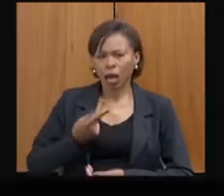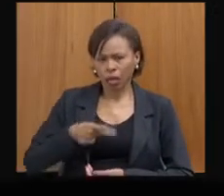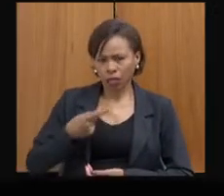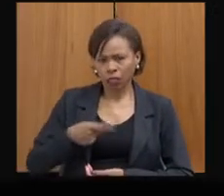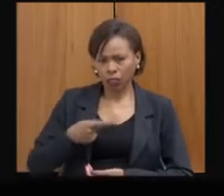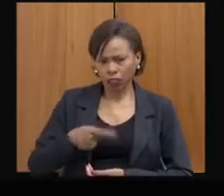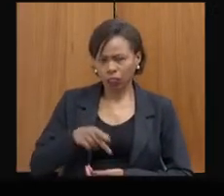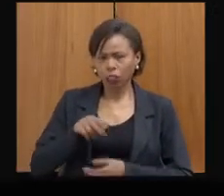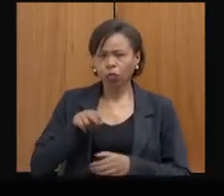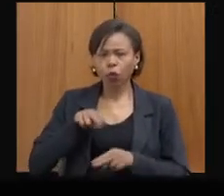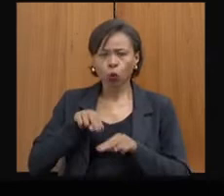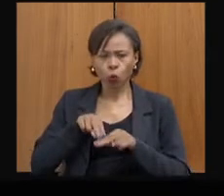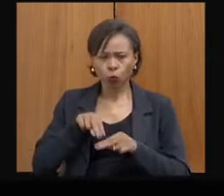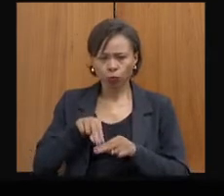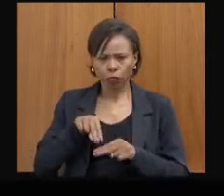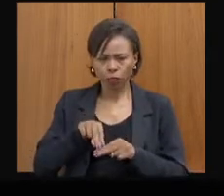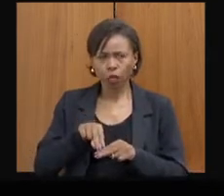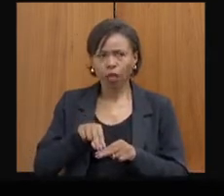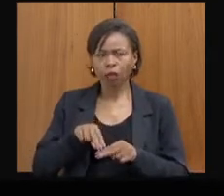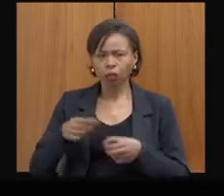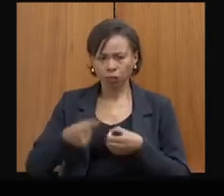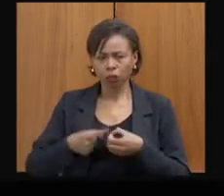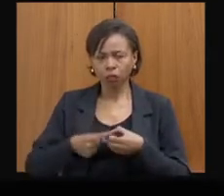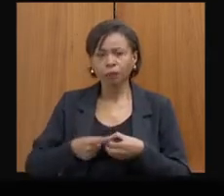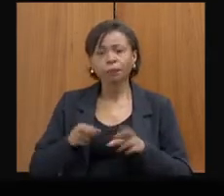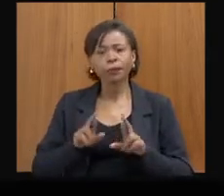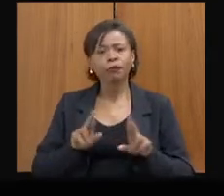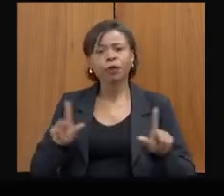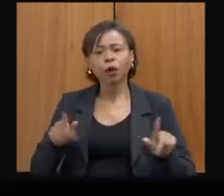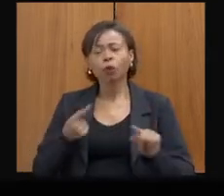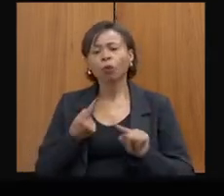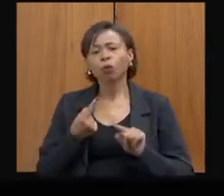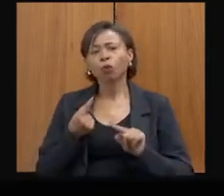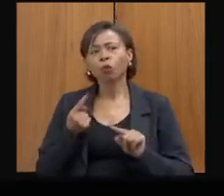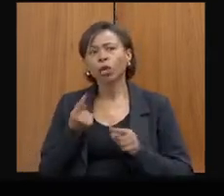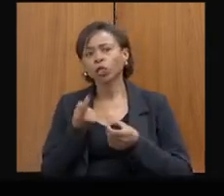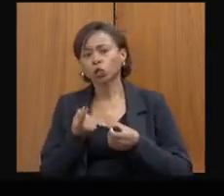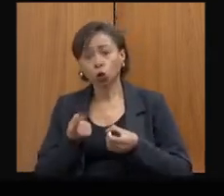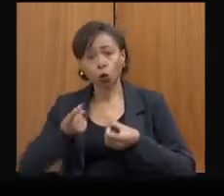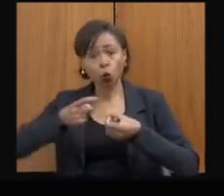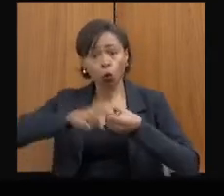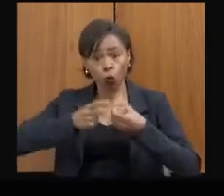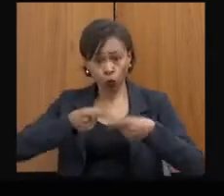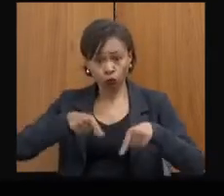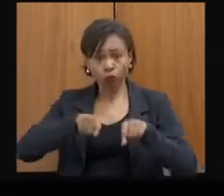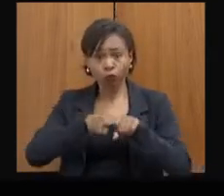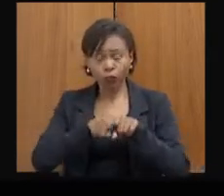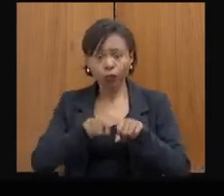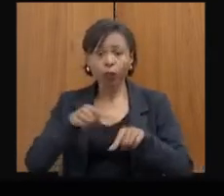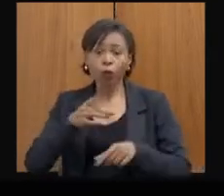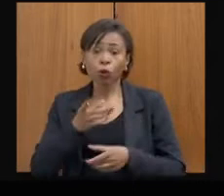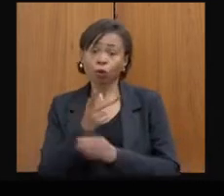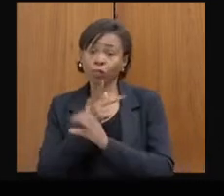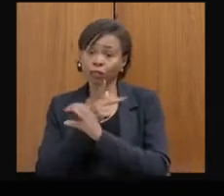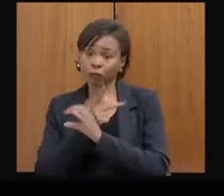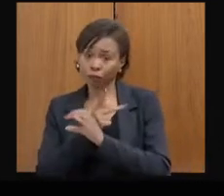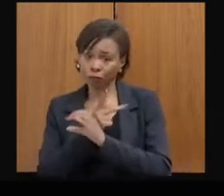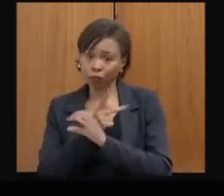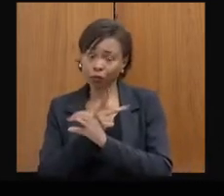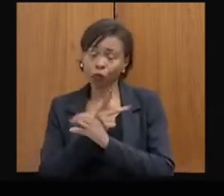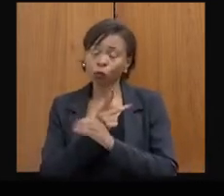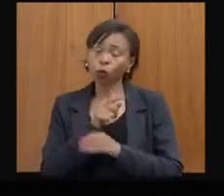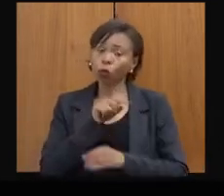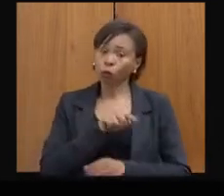município de Uberaba, nesse convênio da Polícia Civil com o município, é essa articulação com a rede,